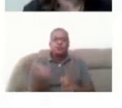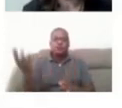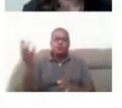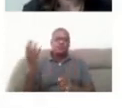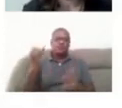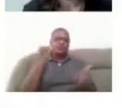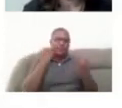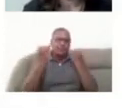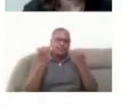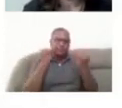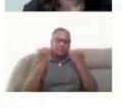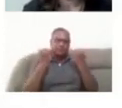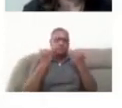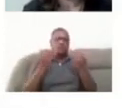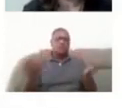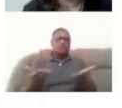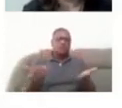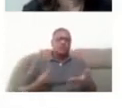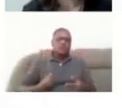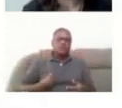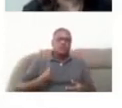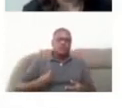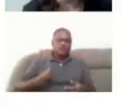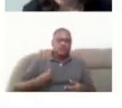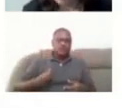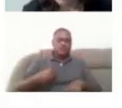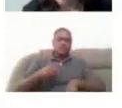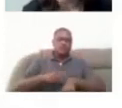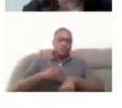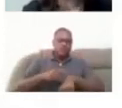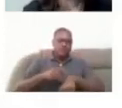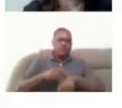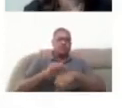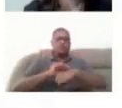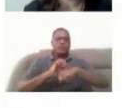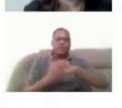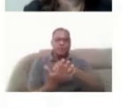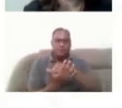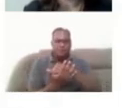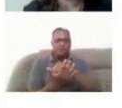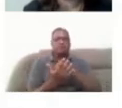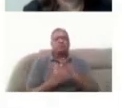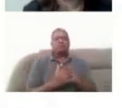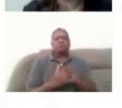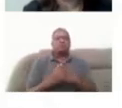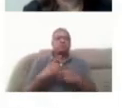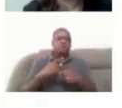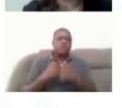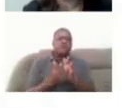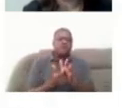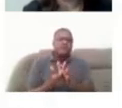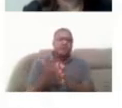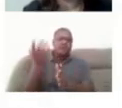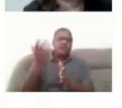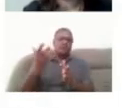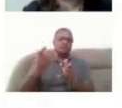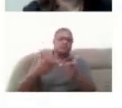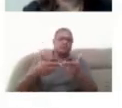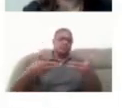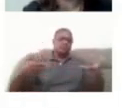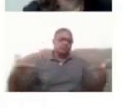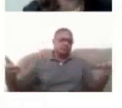a gente está vivendo num momento de pandemia, né, onde várias coisas estão acontecendo junto,